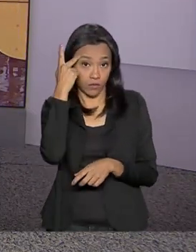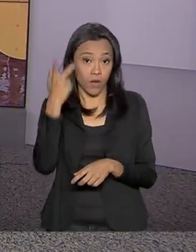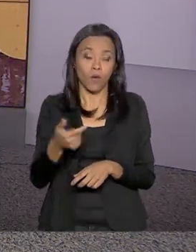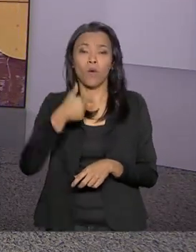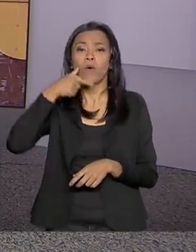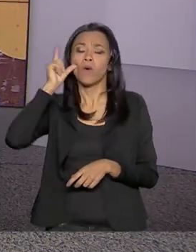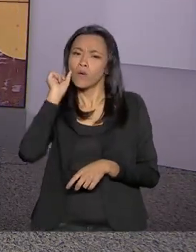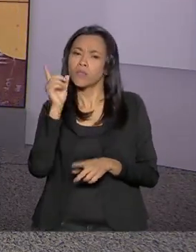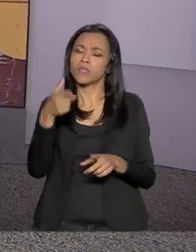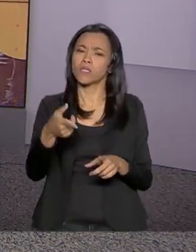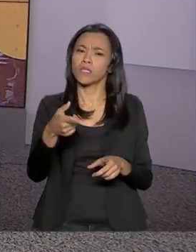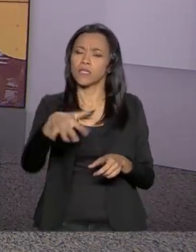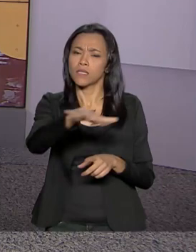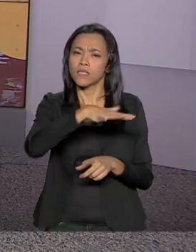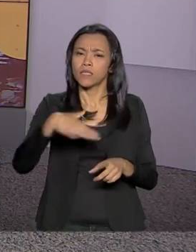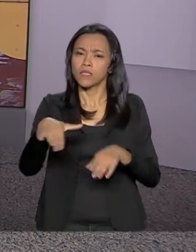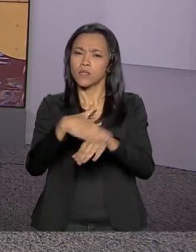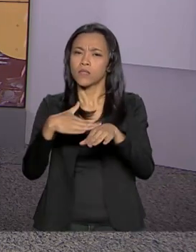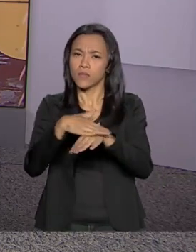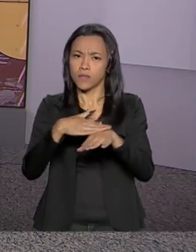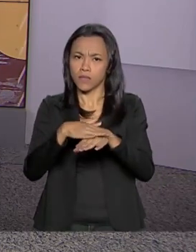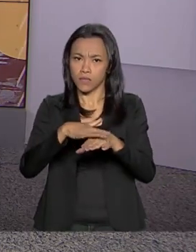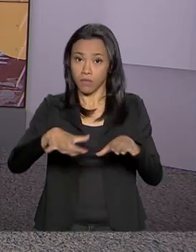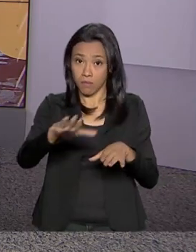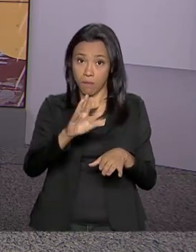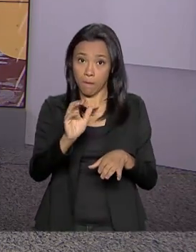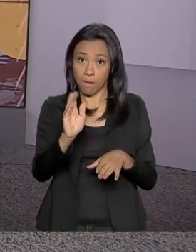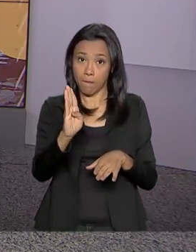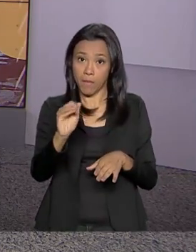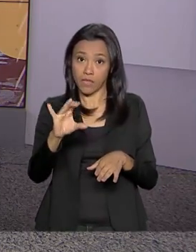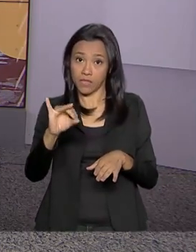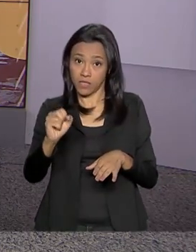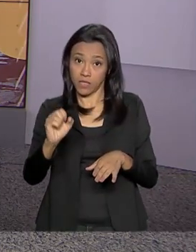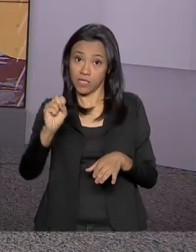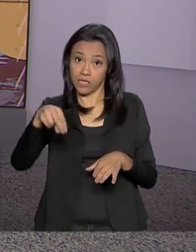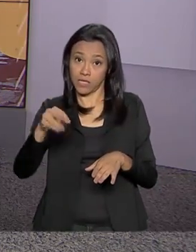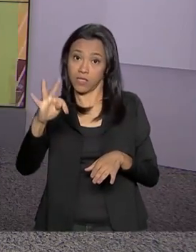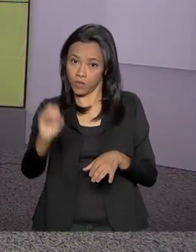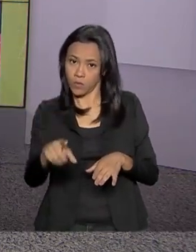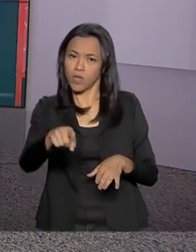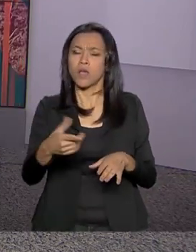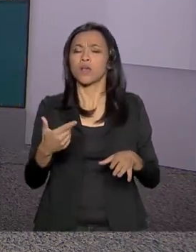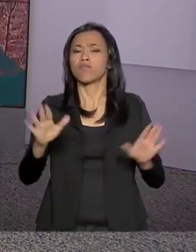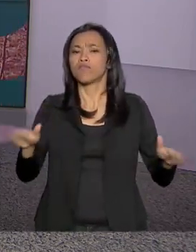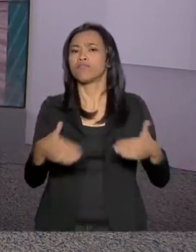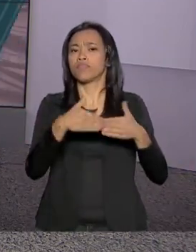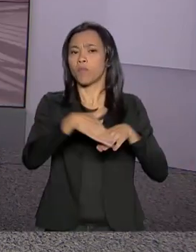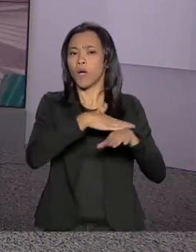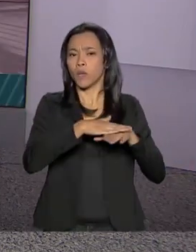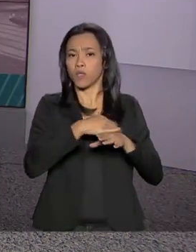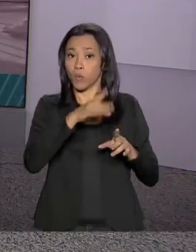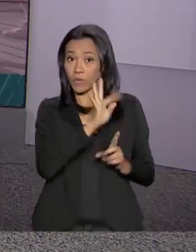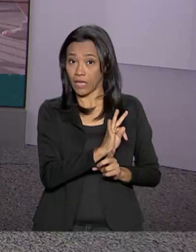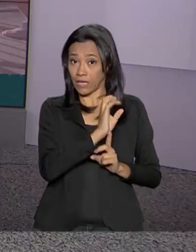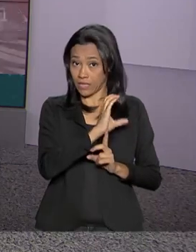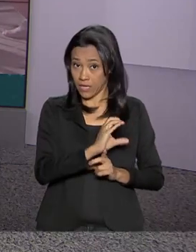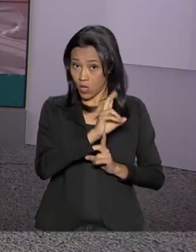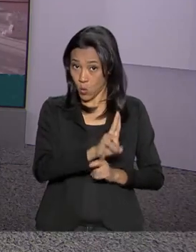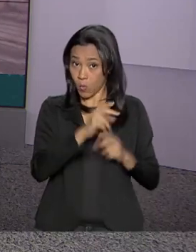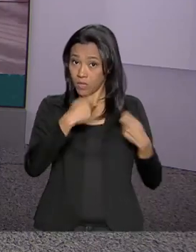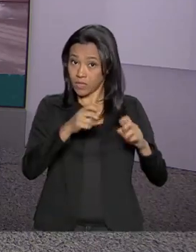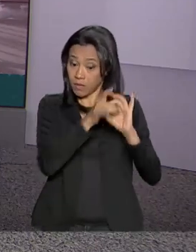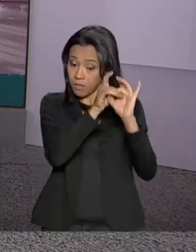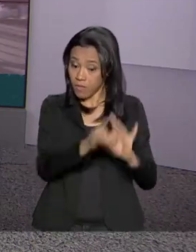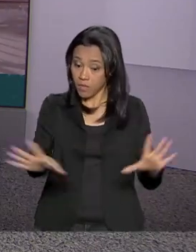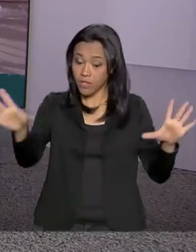Paulo Guedes, e de Minas e Energia, Bento Albuquerque, se encontraram com o presidente do Tribunal de Contas da União. O TCU precisa dar o aval